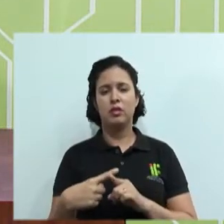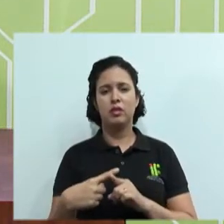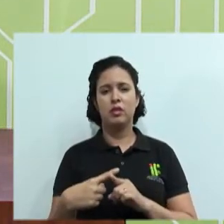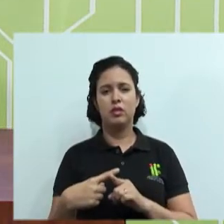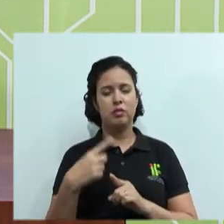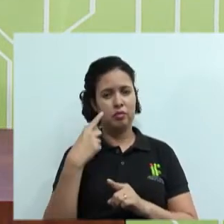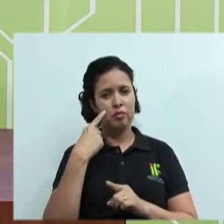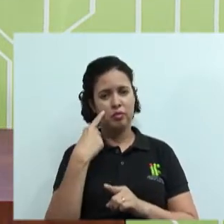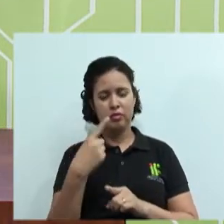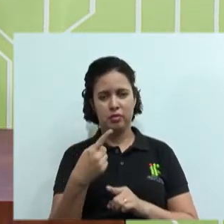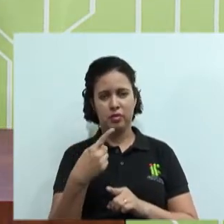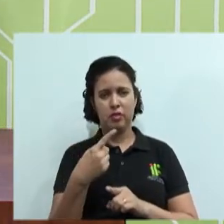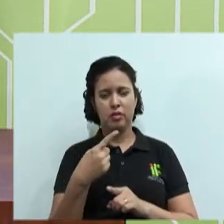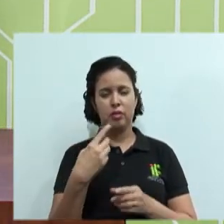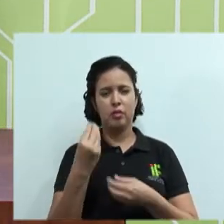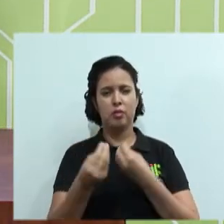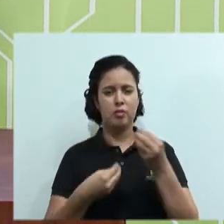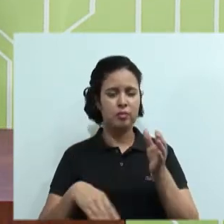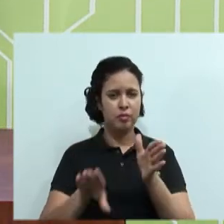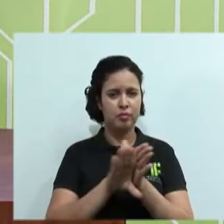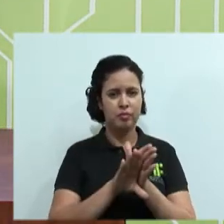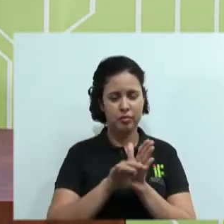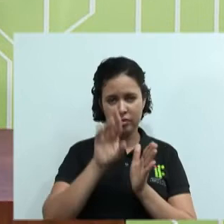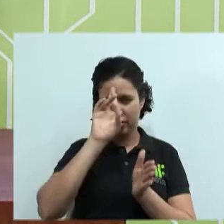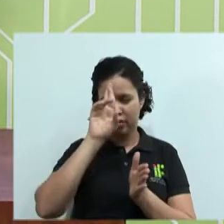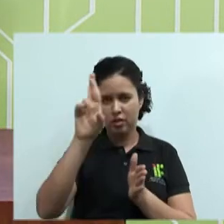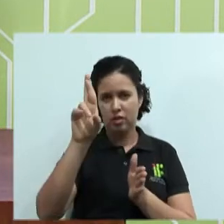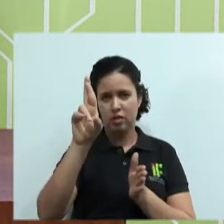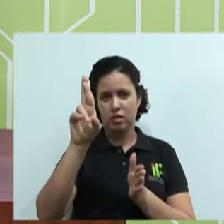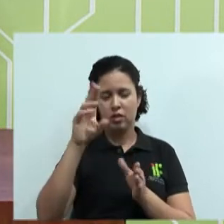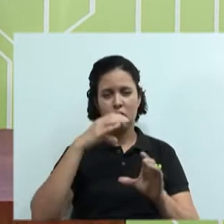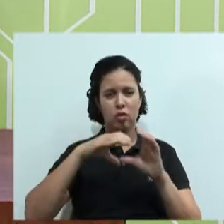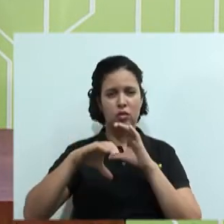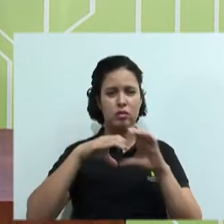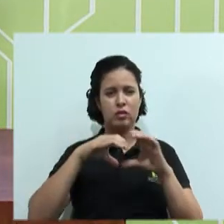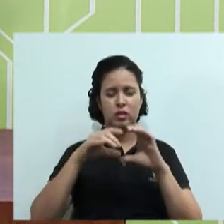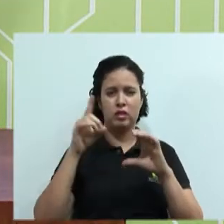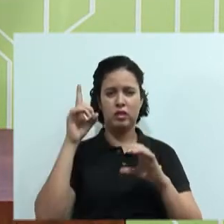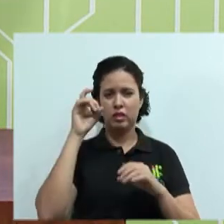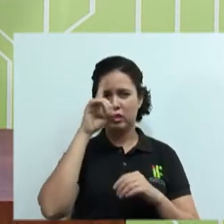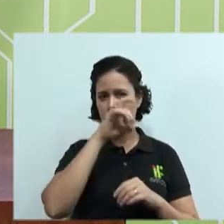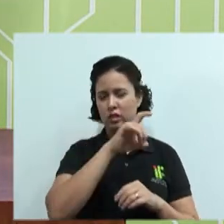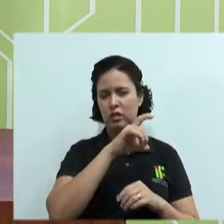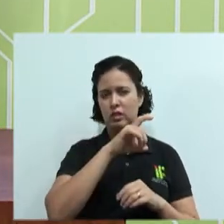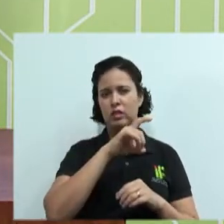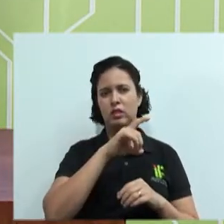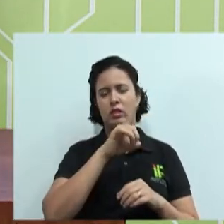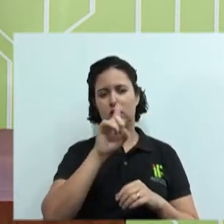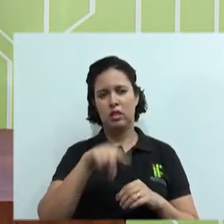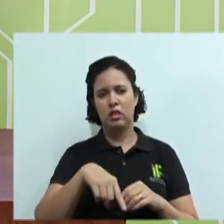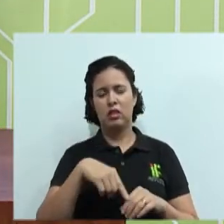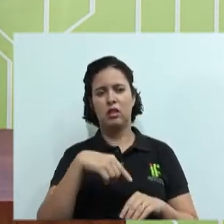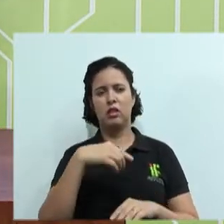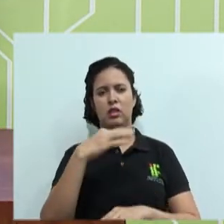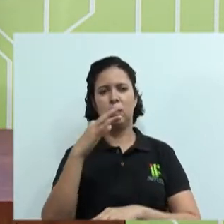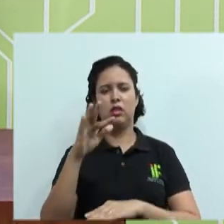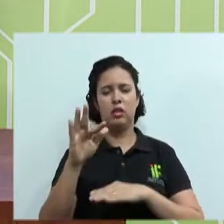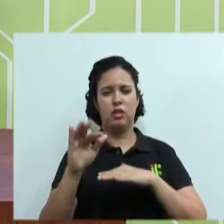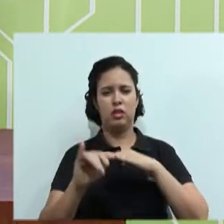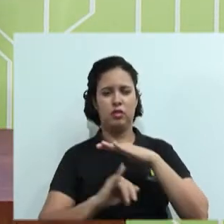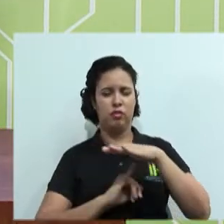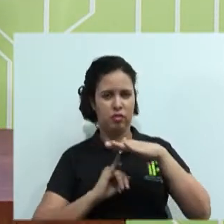Porque você viu ali como é que ele abordou o seu chefe, né? Como é que ele se comunicou, né? É uma forma toda abusada, todo